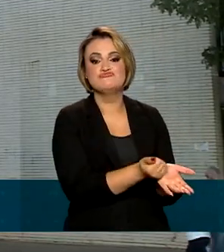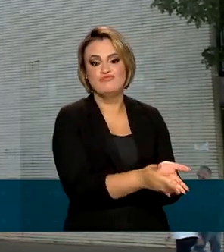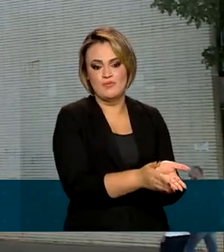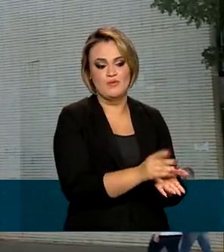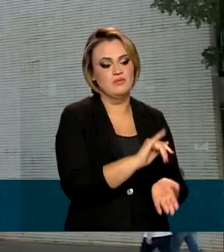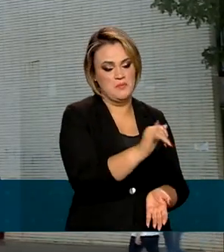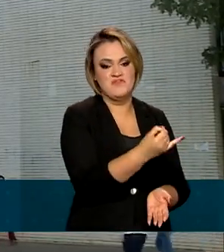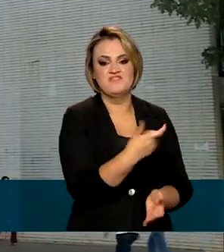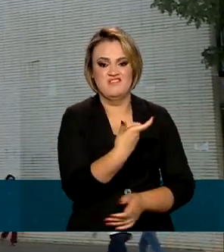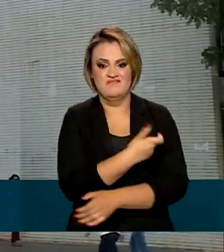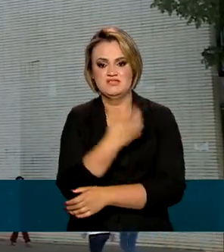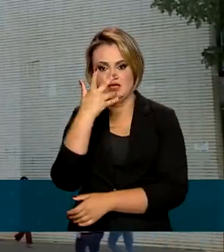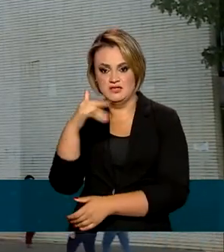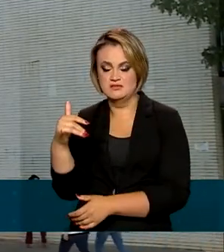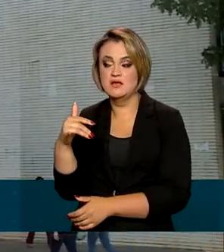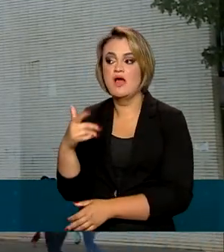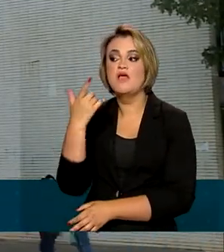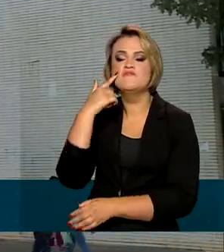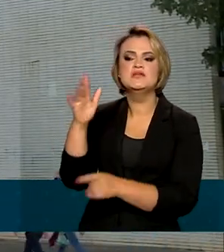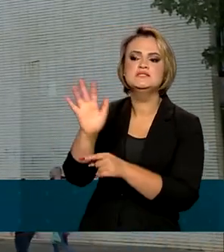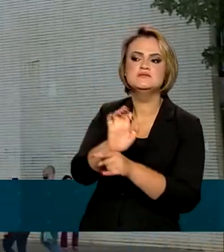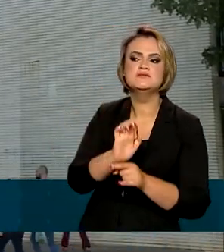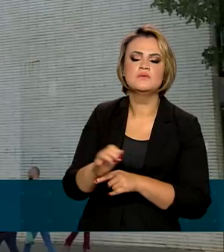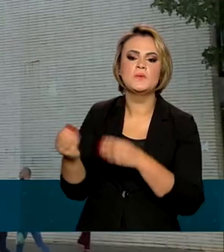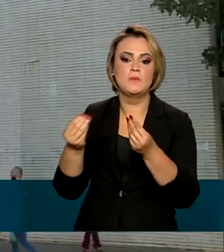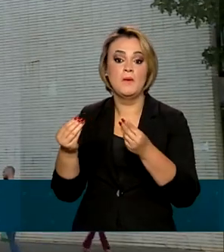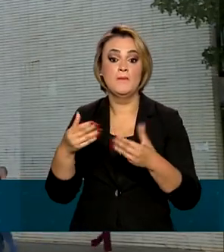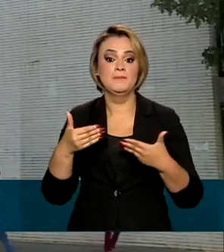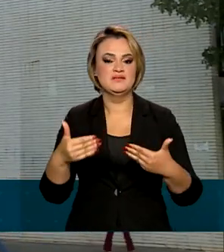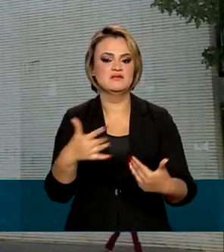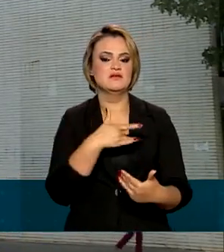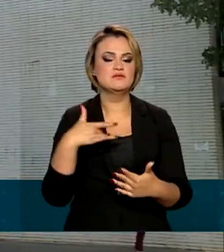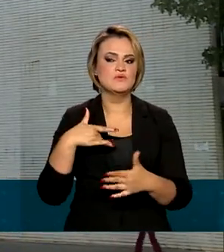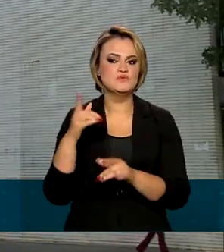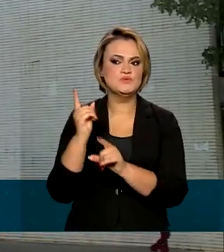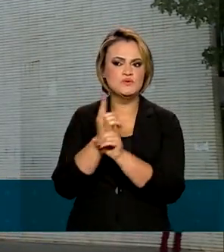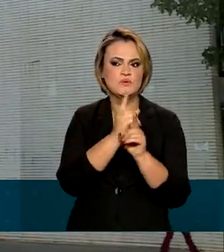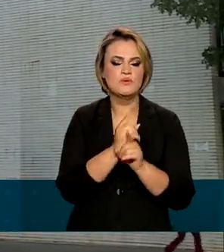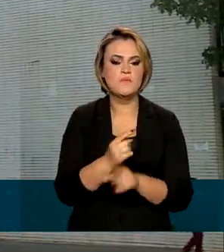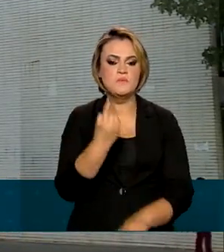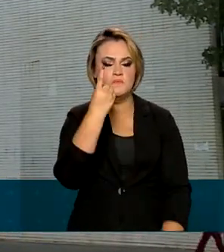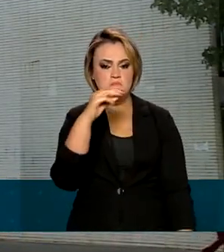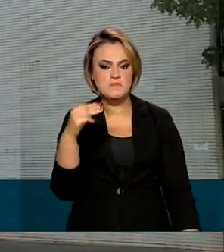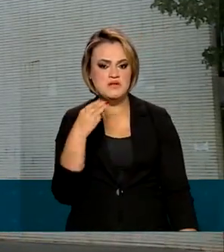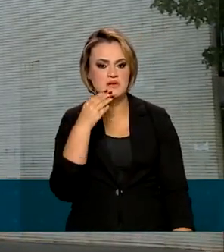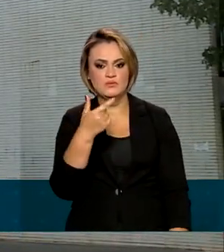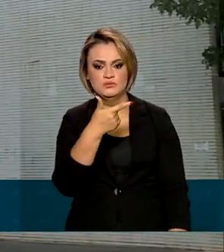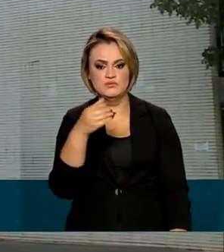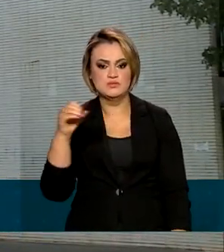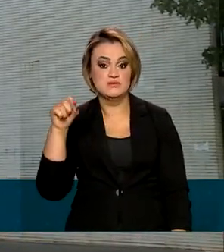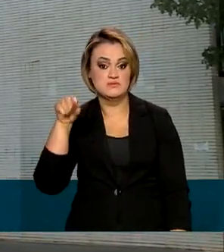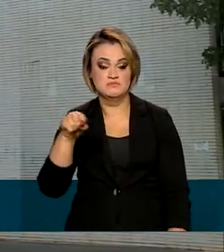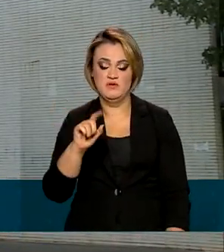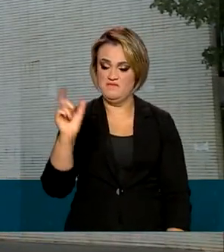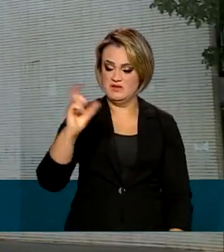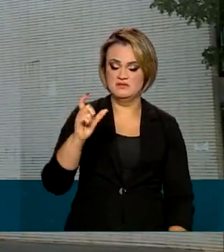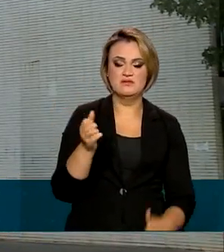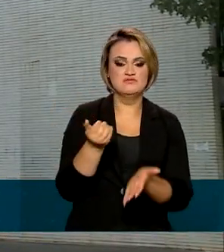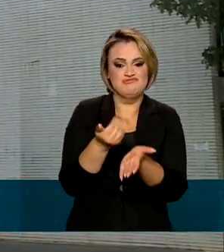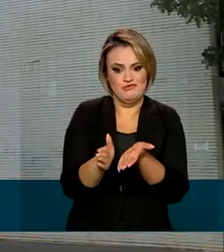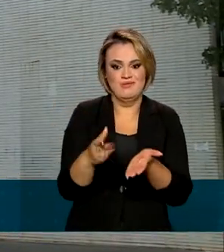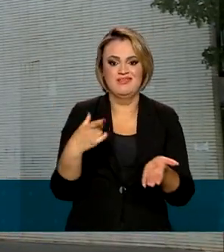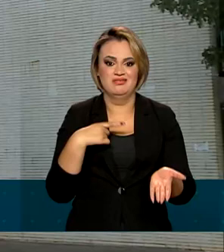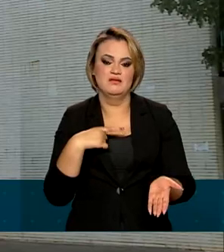levantamento, feito junto aos estados, o Ministério da Saúde aponta 1 milhão e 200 mil doses de vacinas para essa faixa